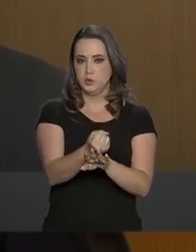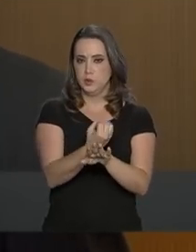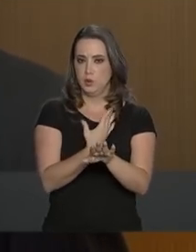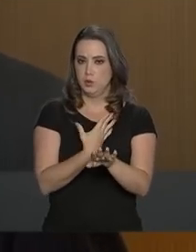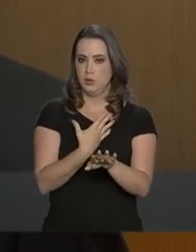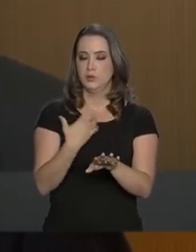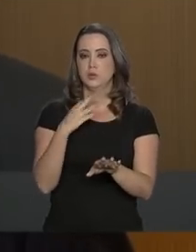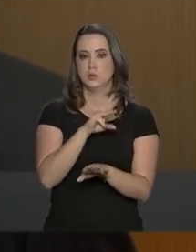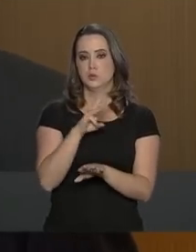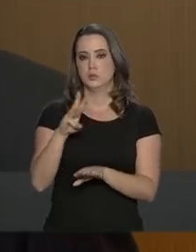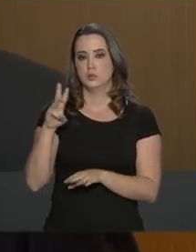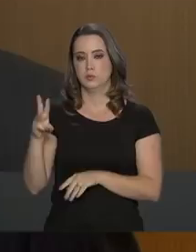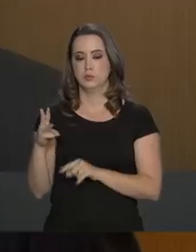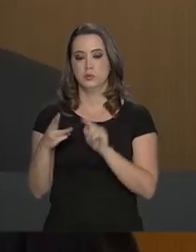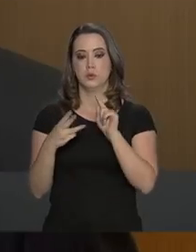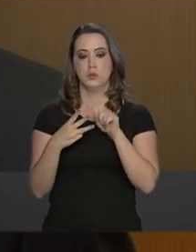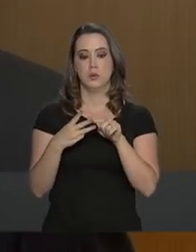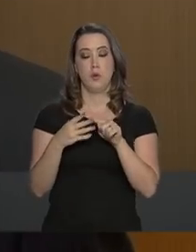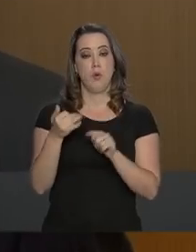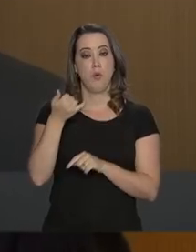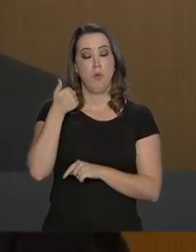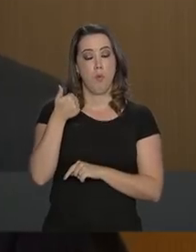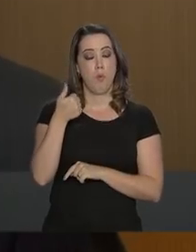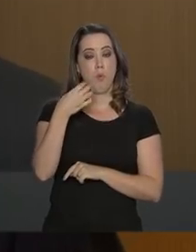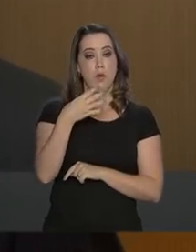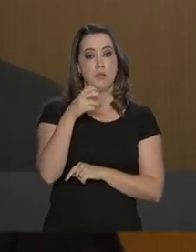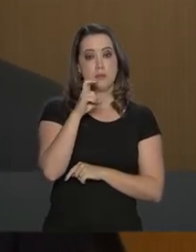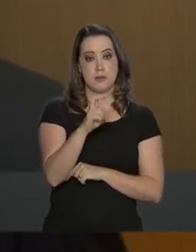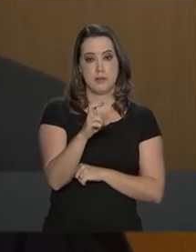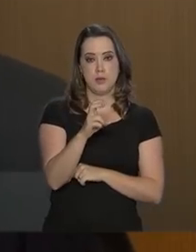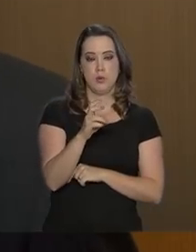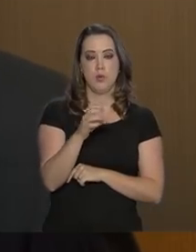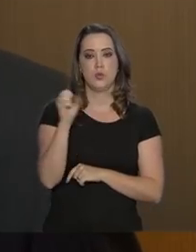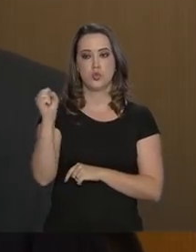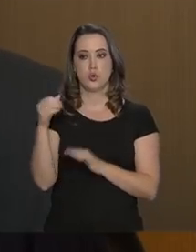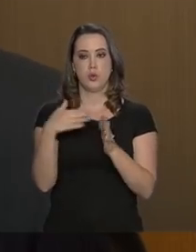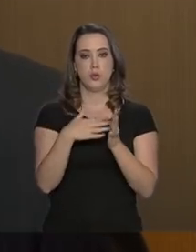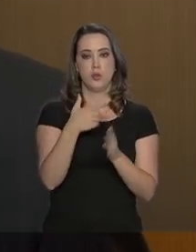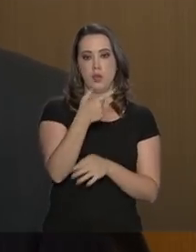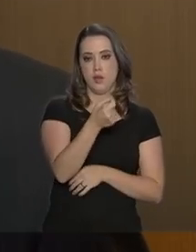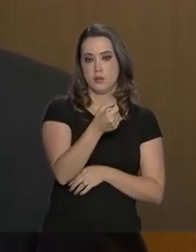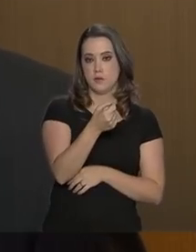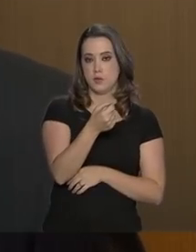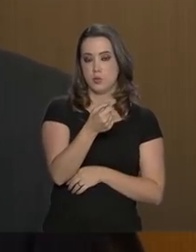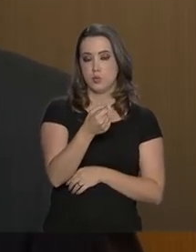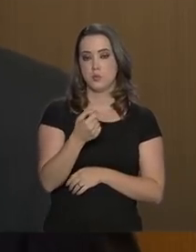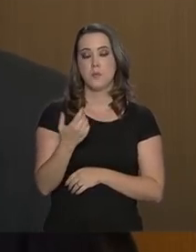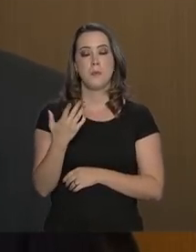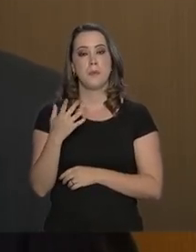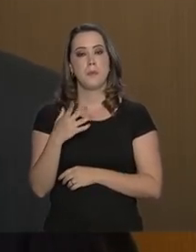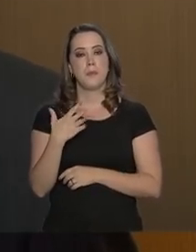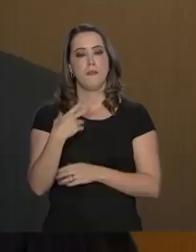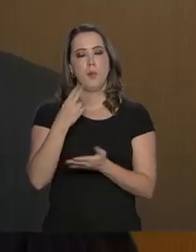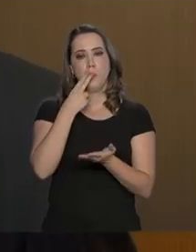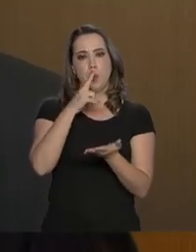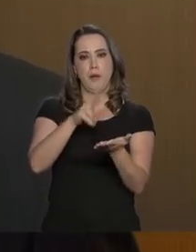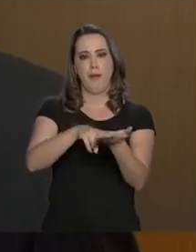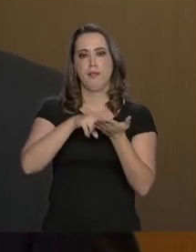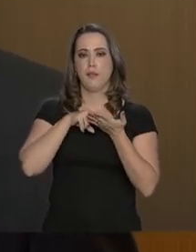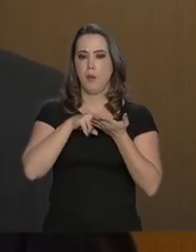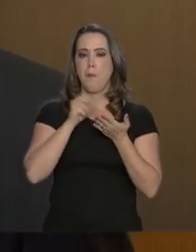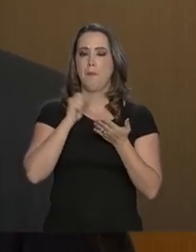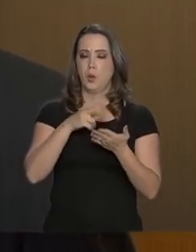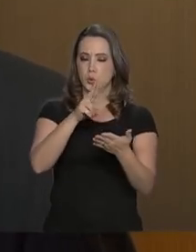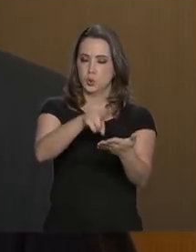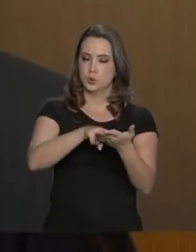está no nosso site, pelo telefone 145, que funciona de 8 às 20 nos dias úteis, por correspondência, então